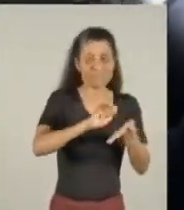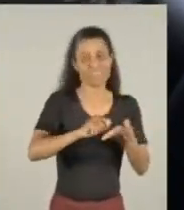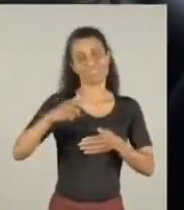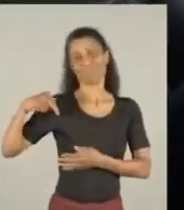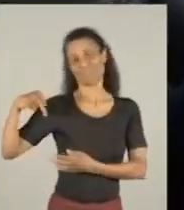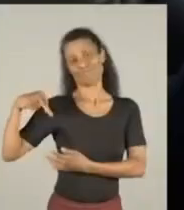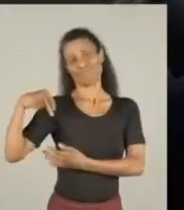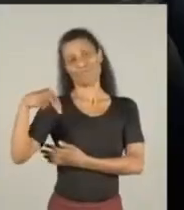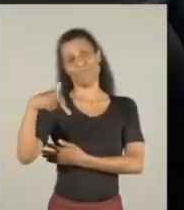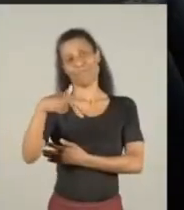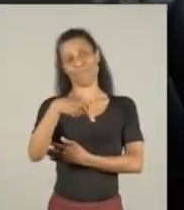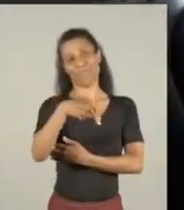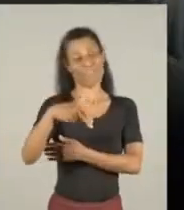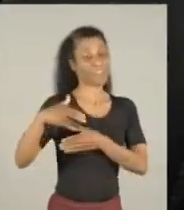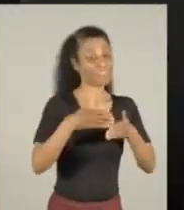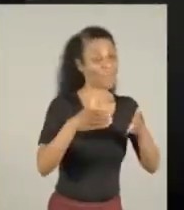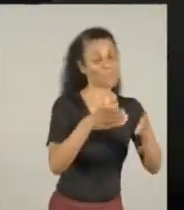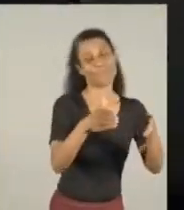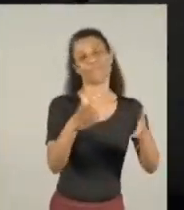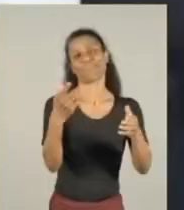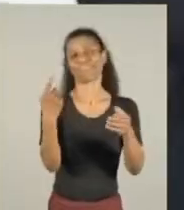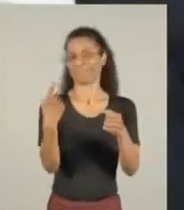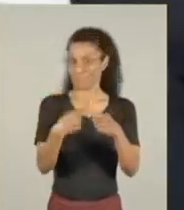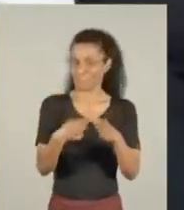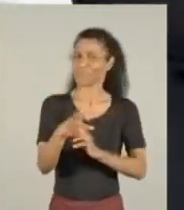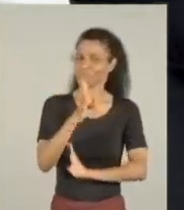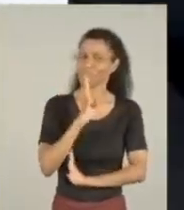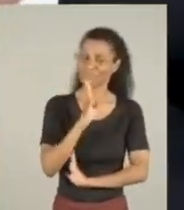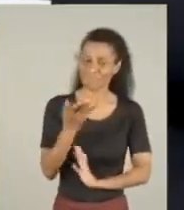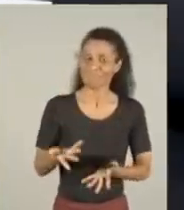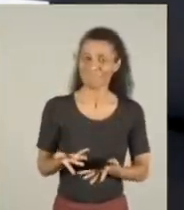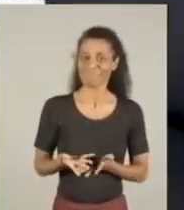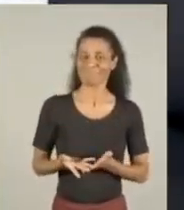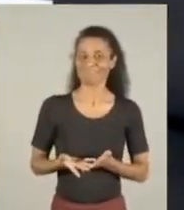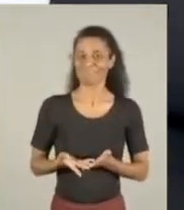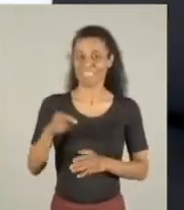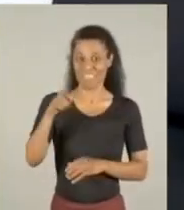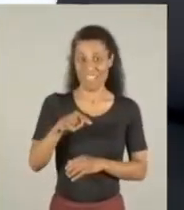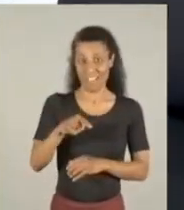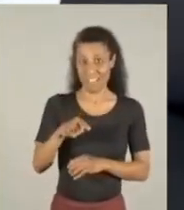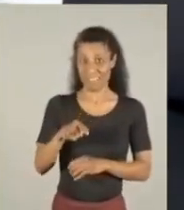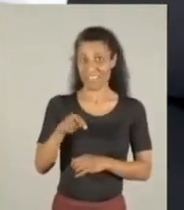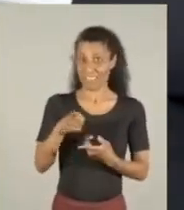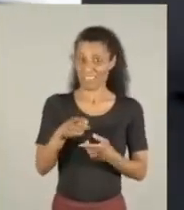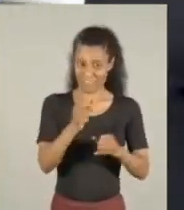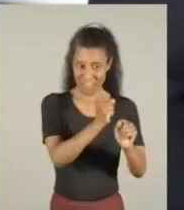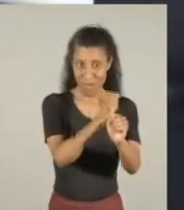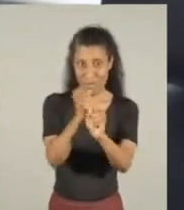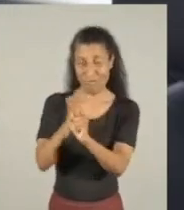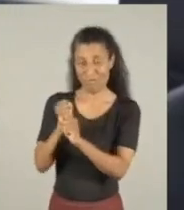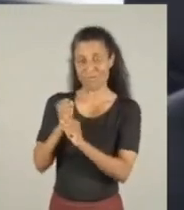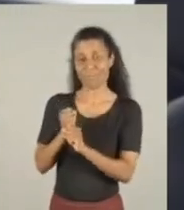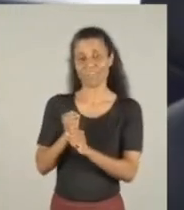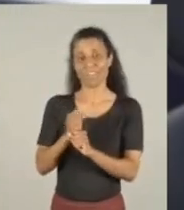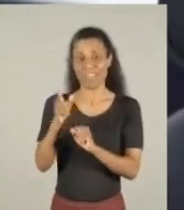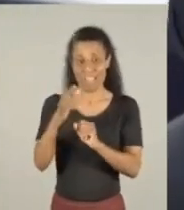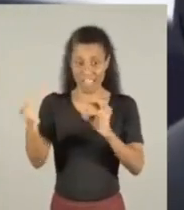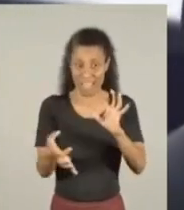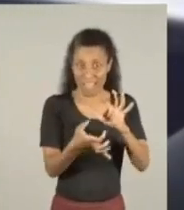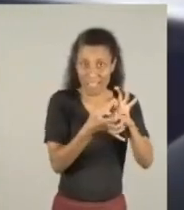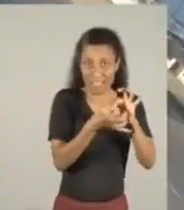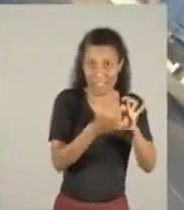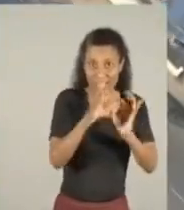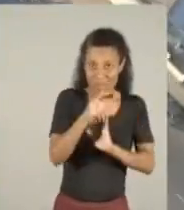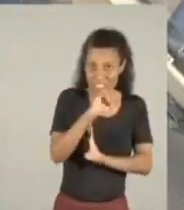dezenas, para dizer, milhares de ruas na cidade. Até aqui, nós estamos na Avenida Tronco. Esta obra é uma obra que